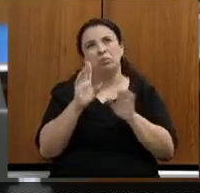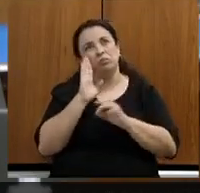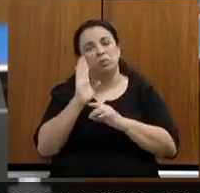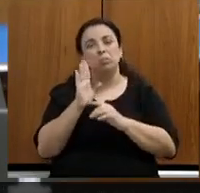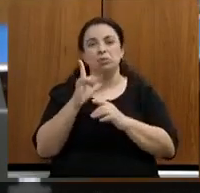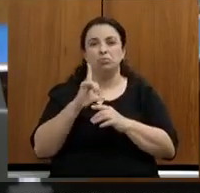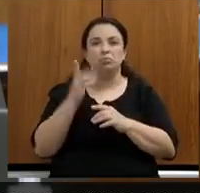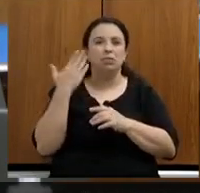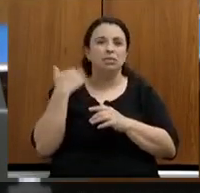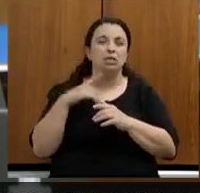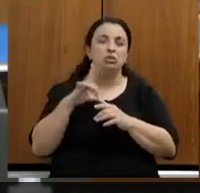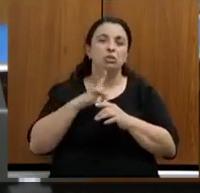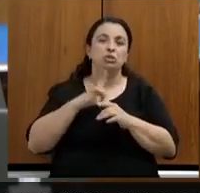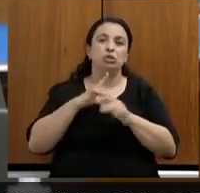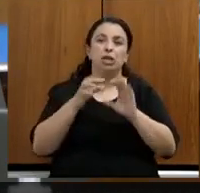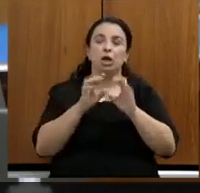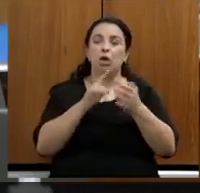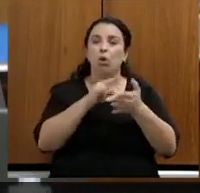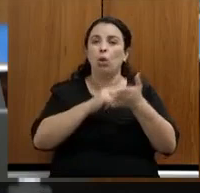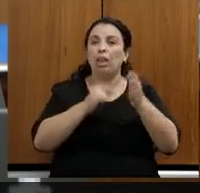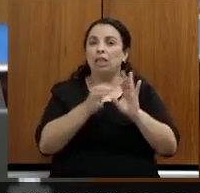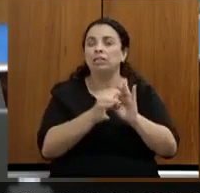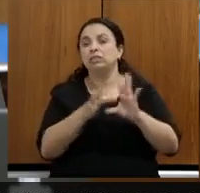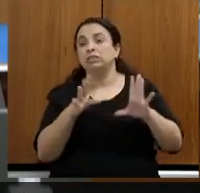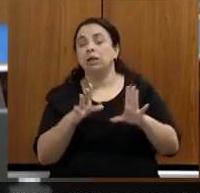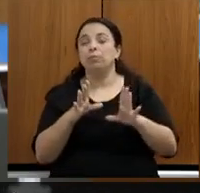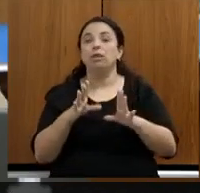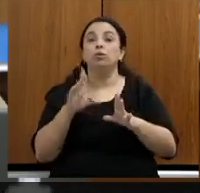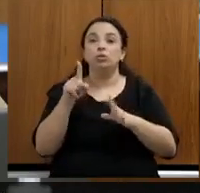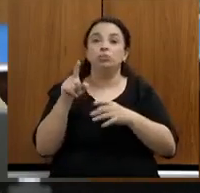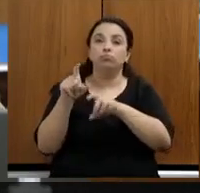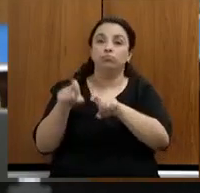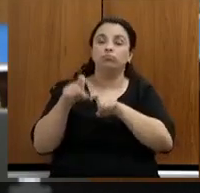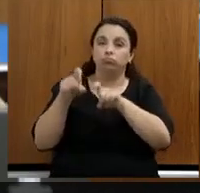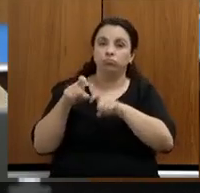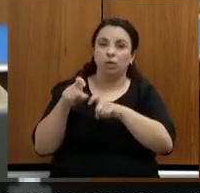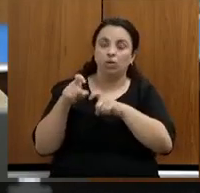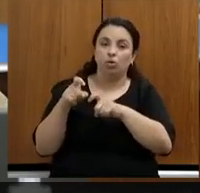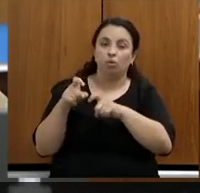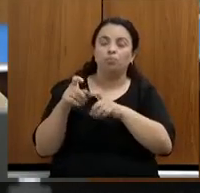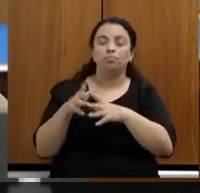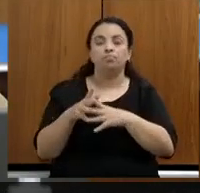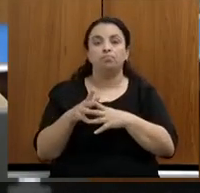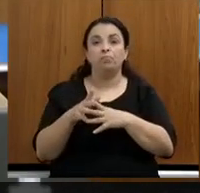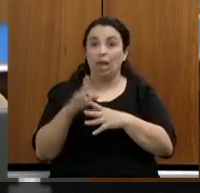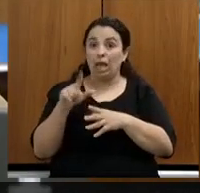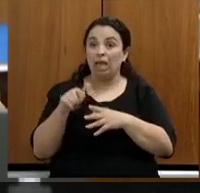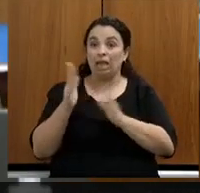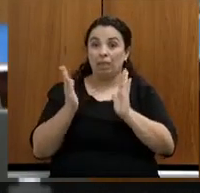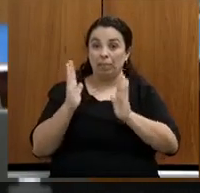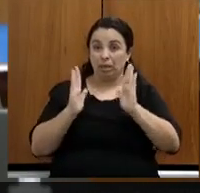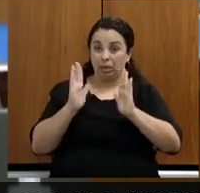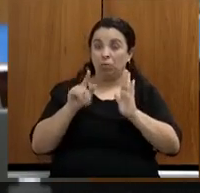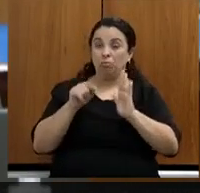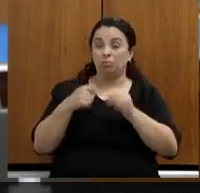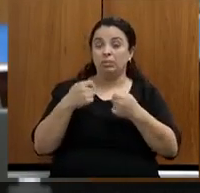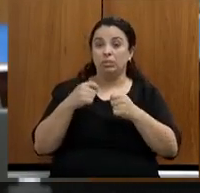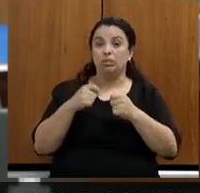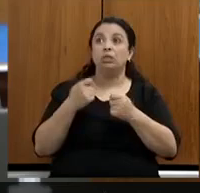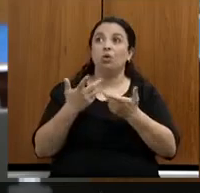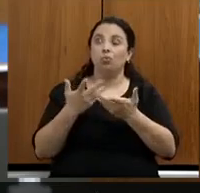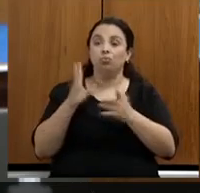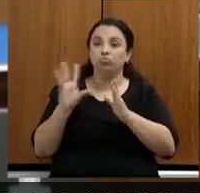licenciamento no interior do Estado. Naquele momento, houve a necessidade de incluir essa